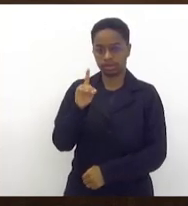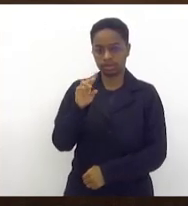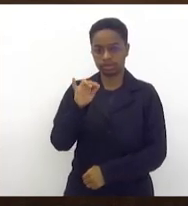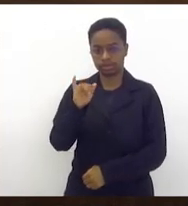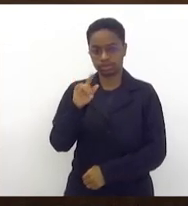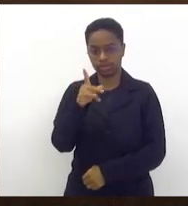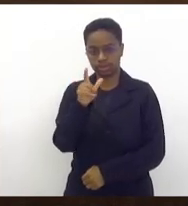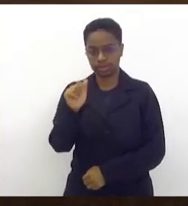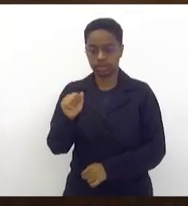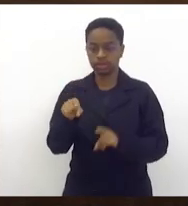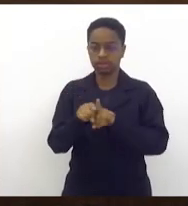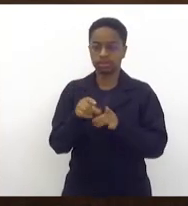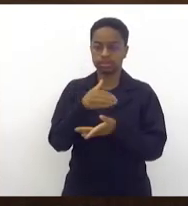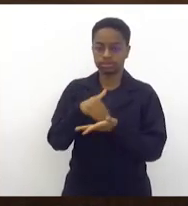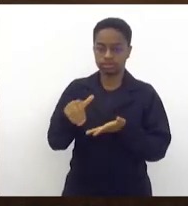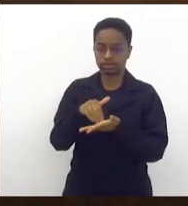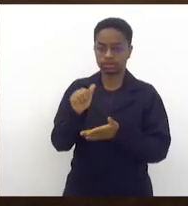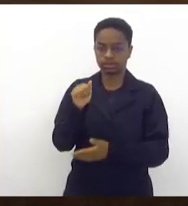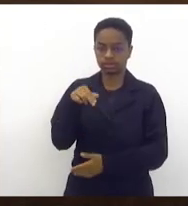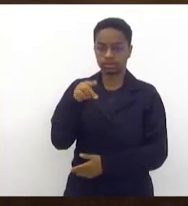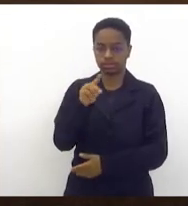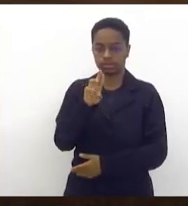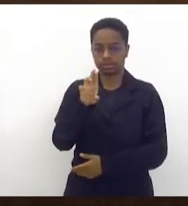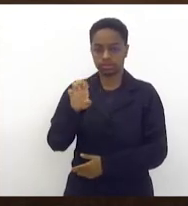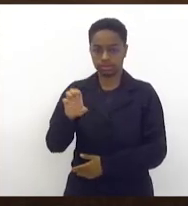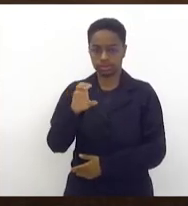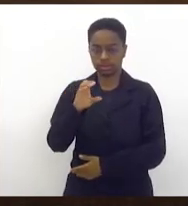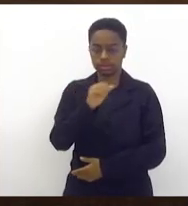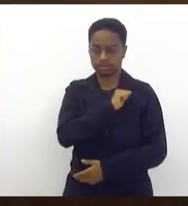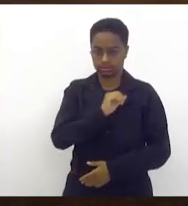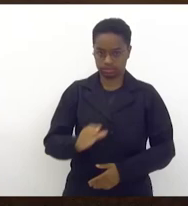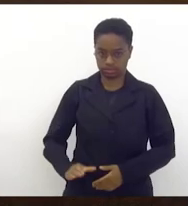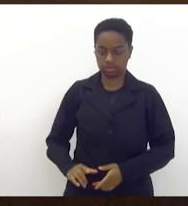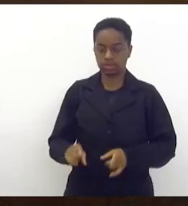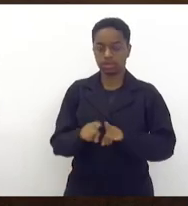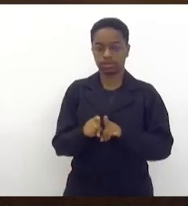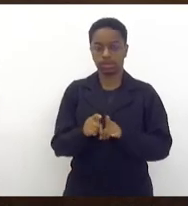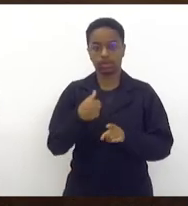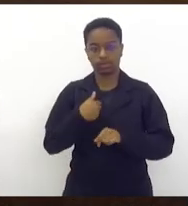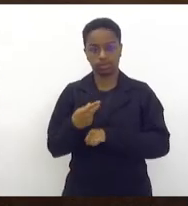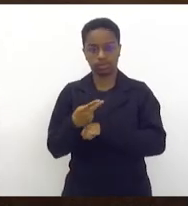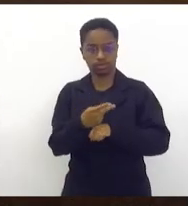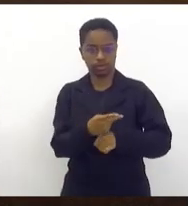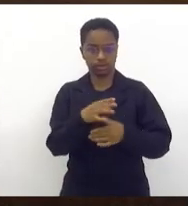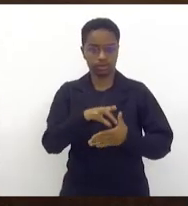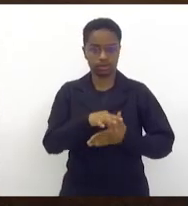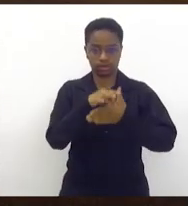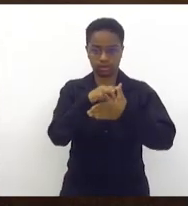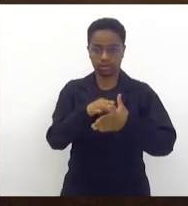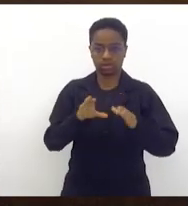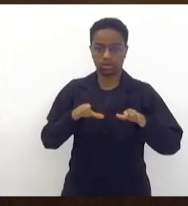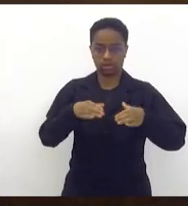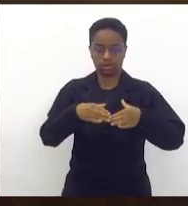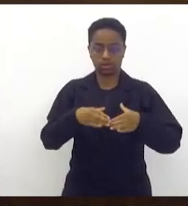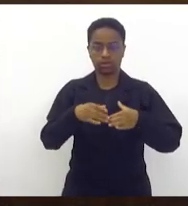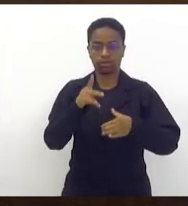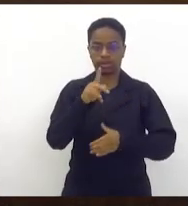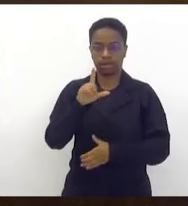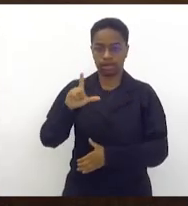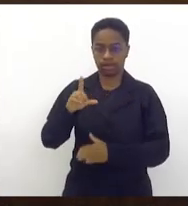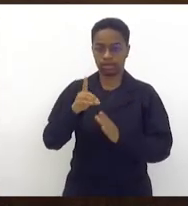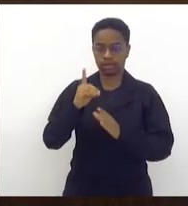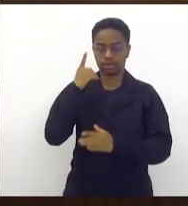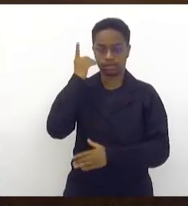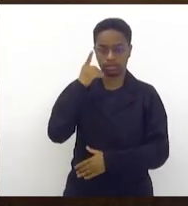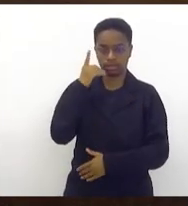que tinha que ser feito, da articulação política, fui à bancada, ao líder da bancada do PL, deputado Altineu Corte, inclusive